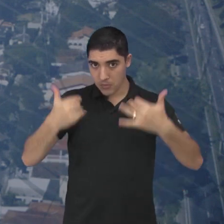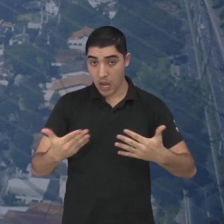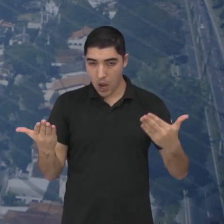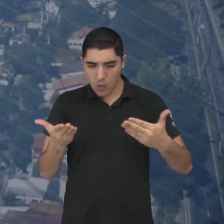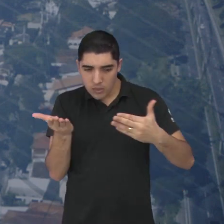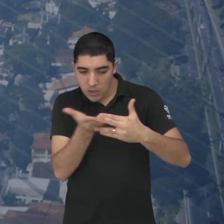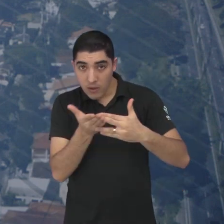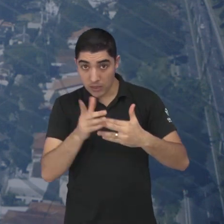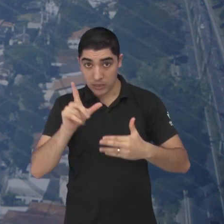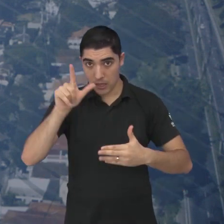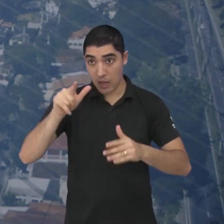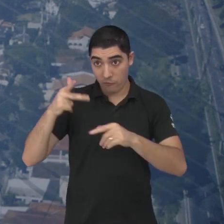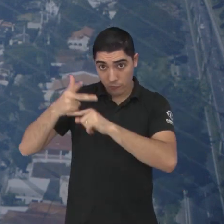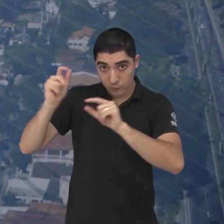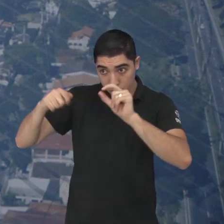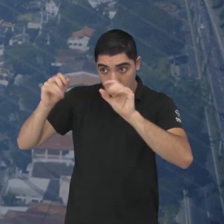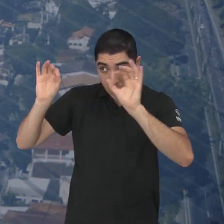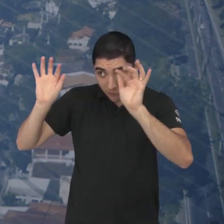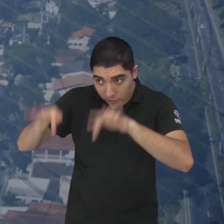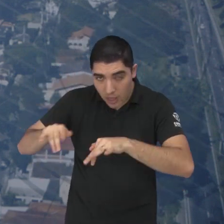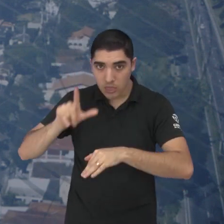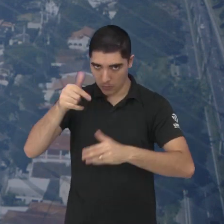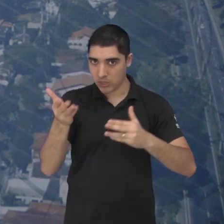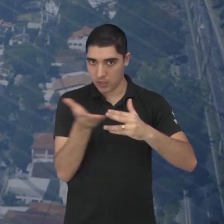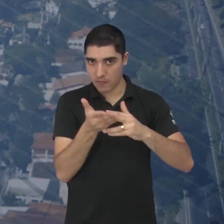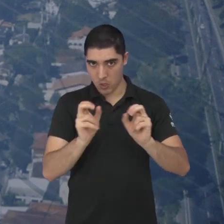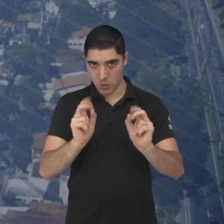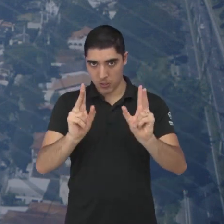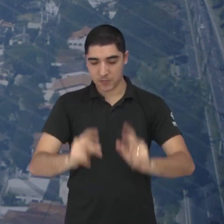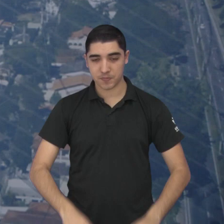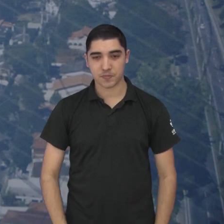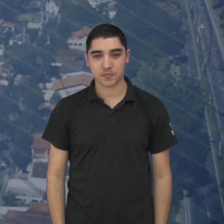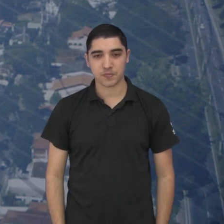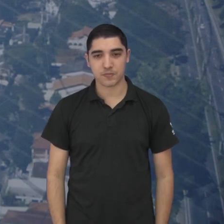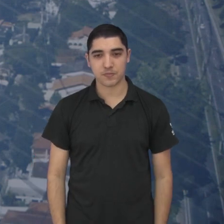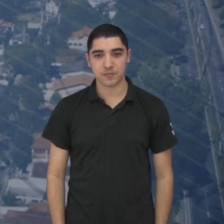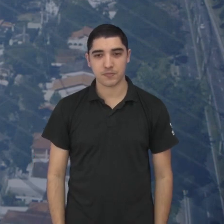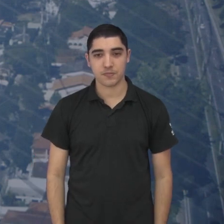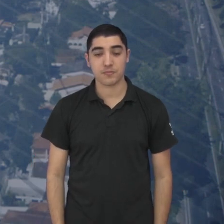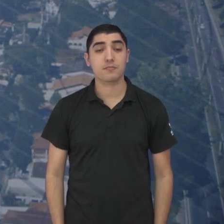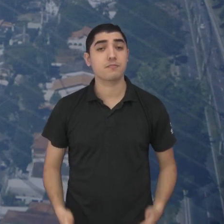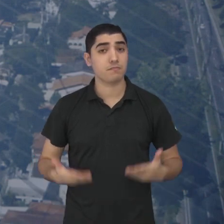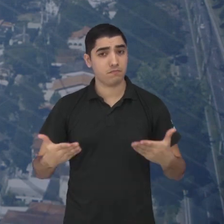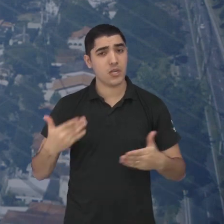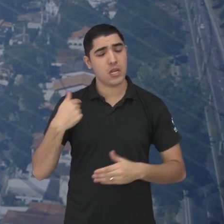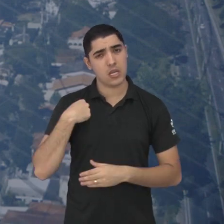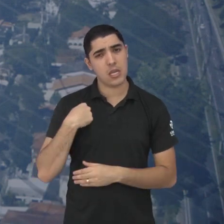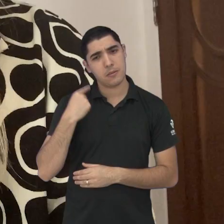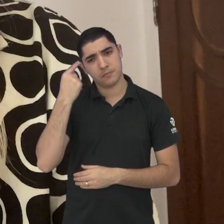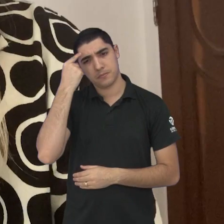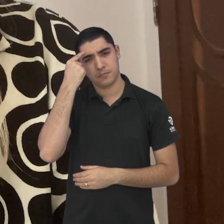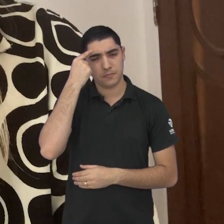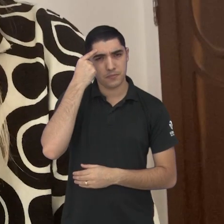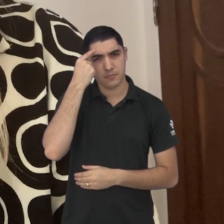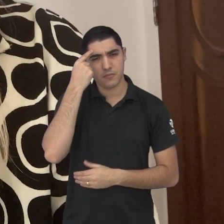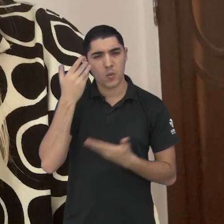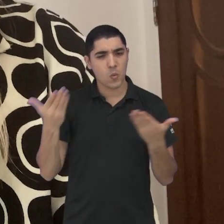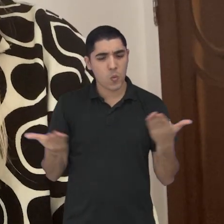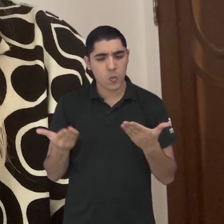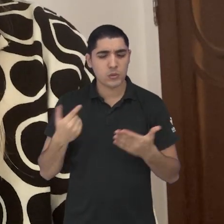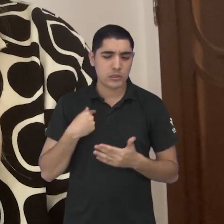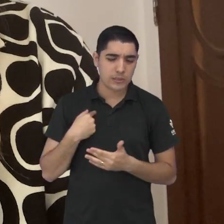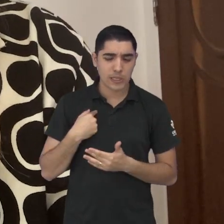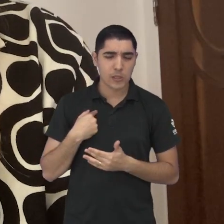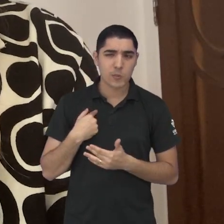vai ficar com esse depoimento, vamos para o intervalo, mas fiquem com a gente, porque ainda tem muito mais para a gente conversar. Sobre